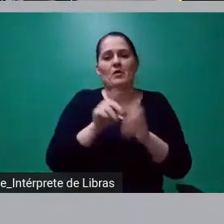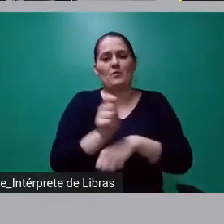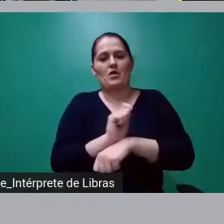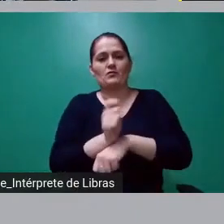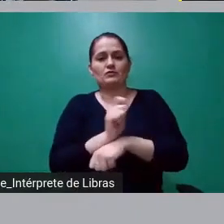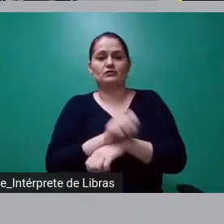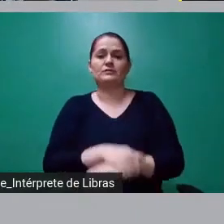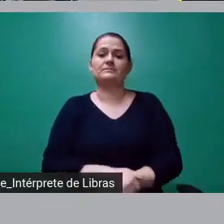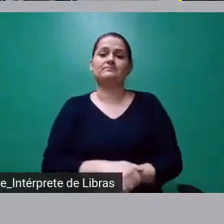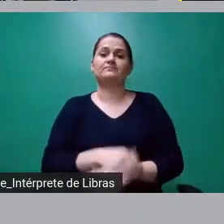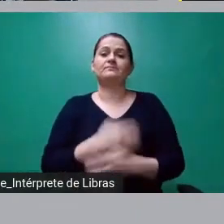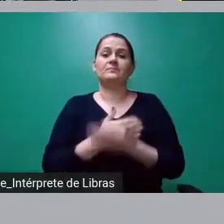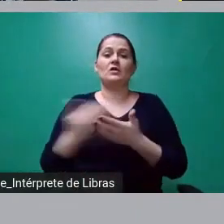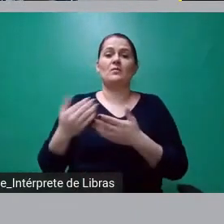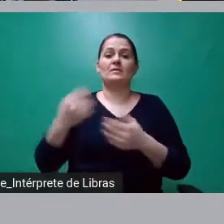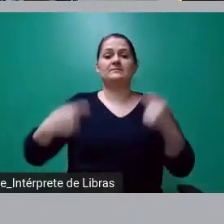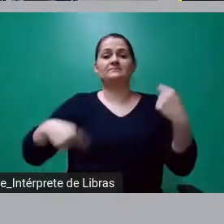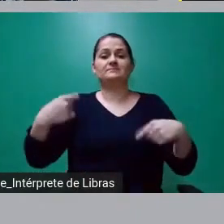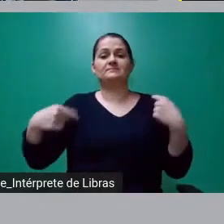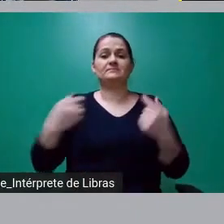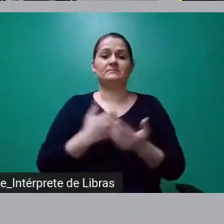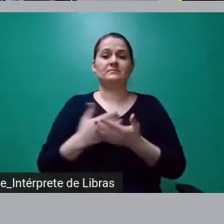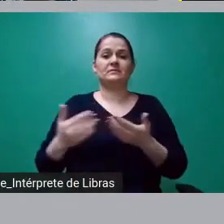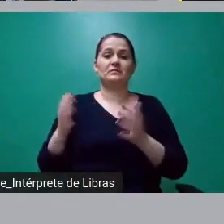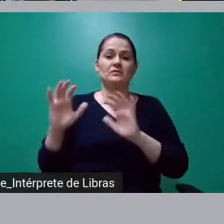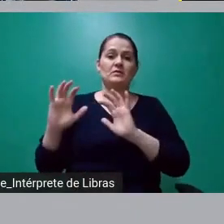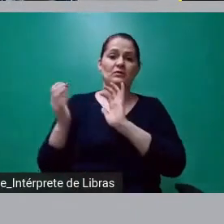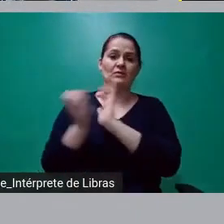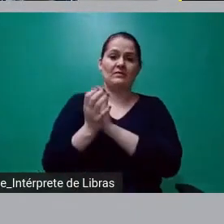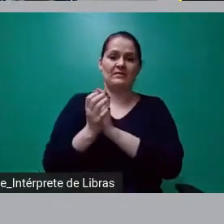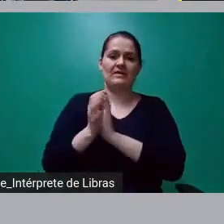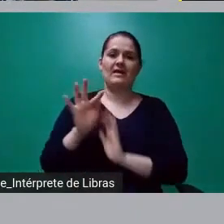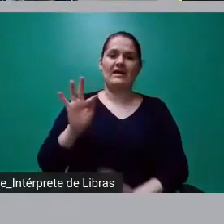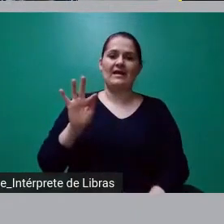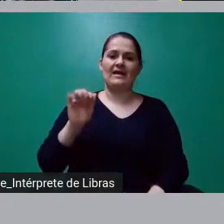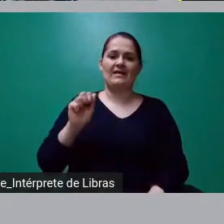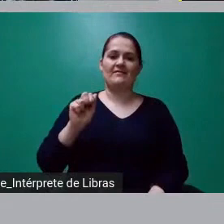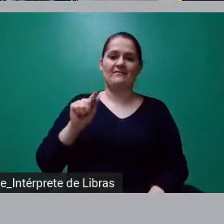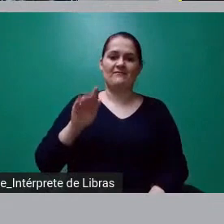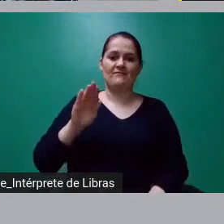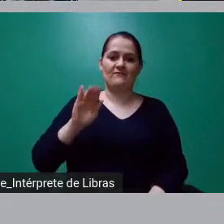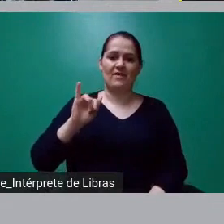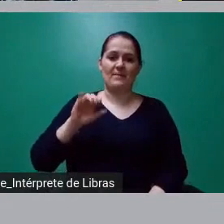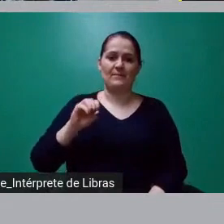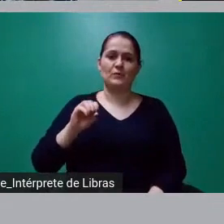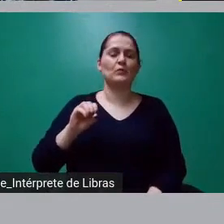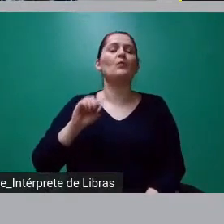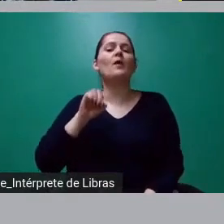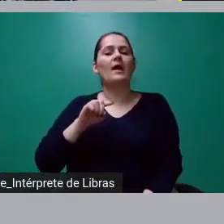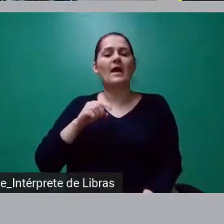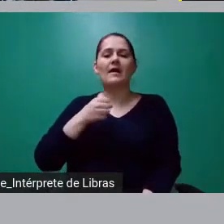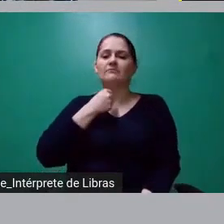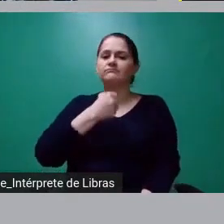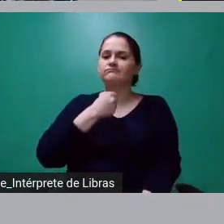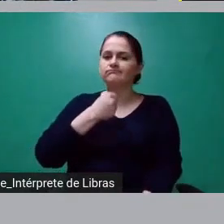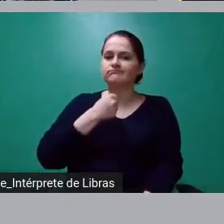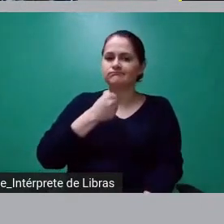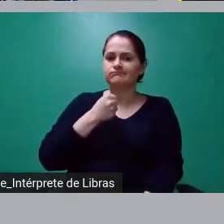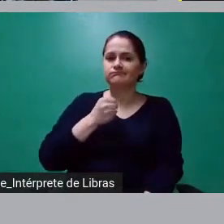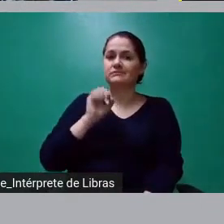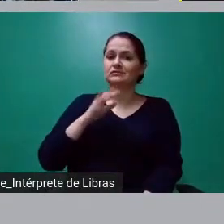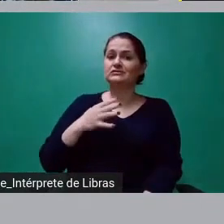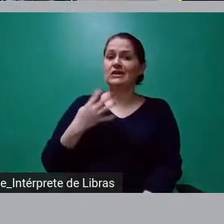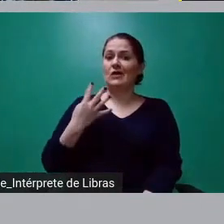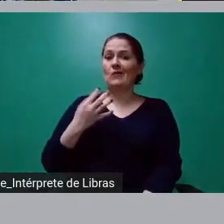Vamos começar com o meu colega, Fábio Panuzio. Fábio Panuzio é jornalista, repórter de mídia há quatro décadas,